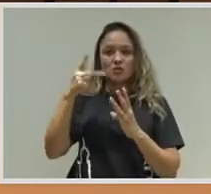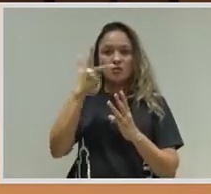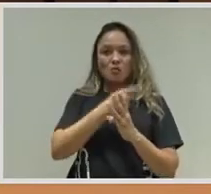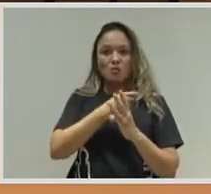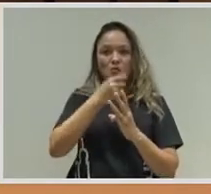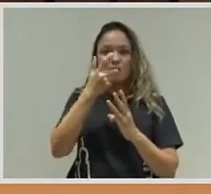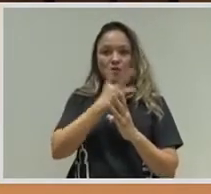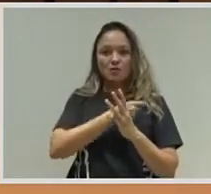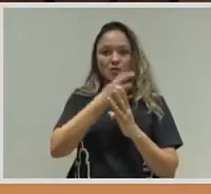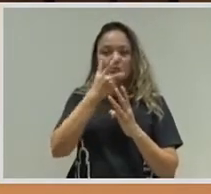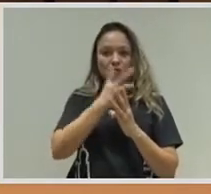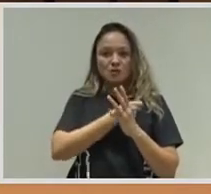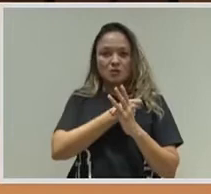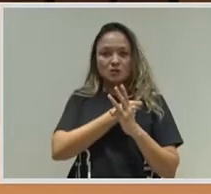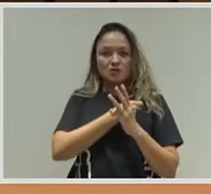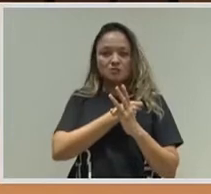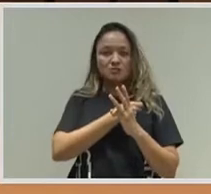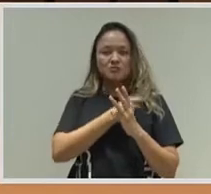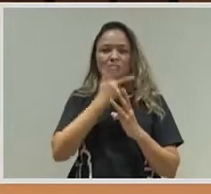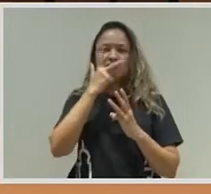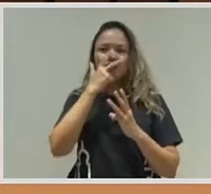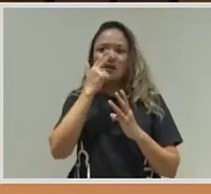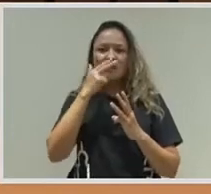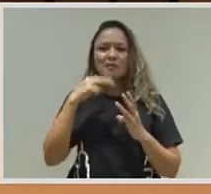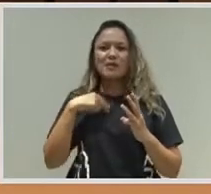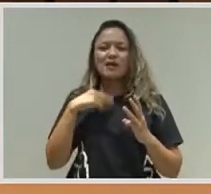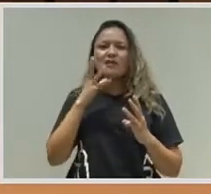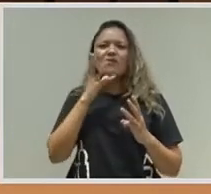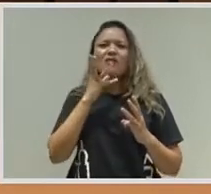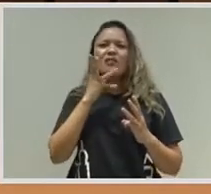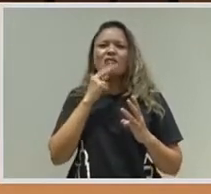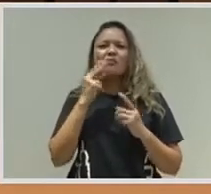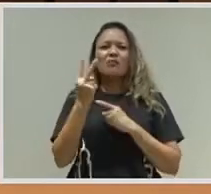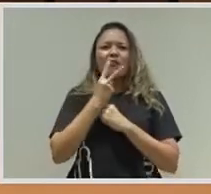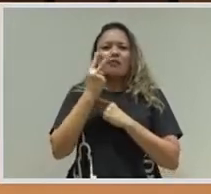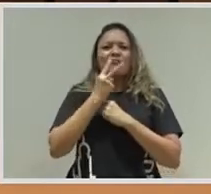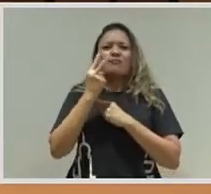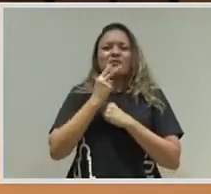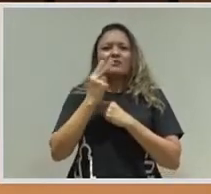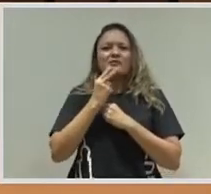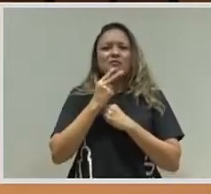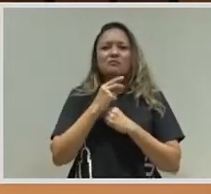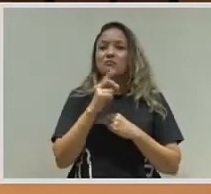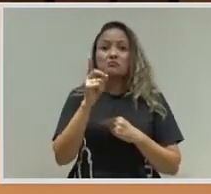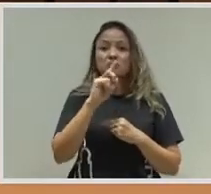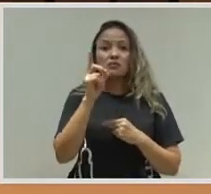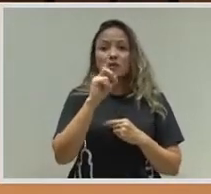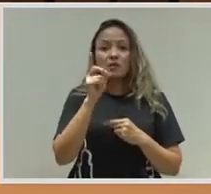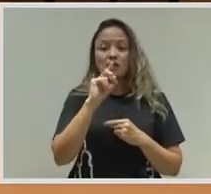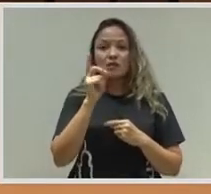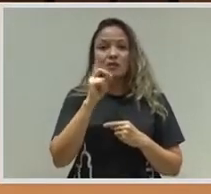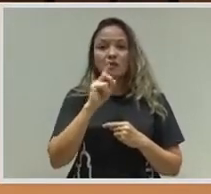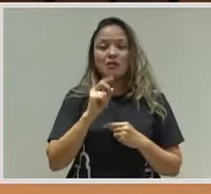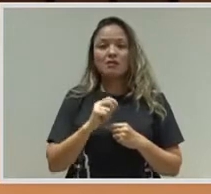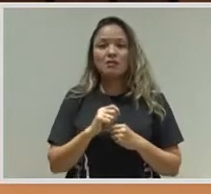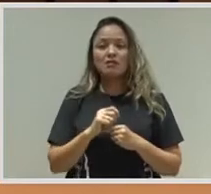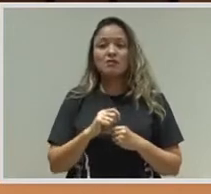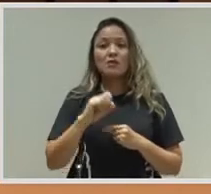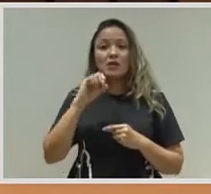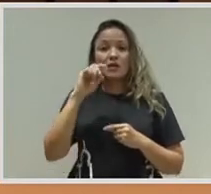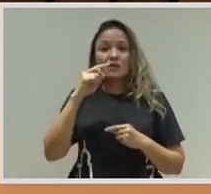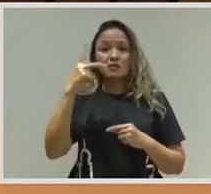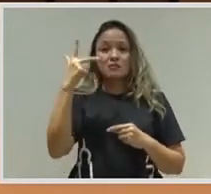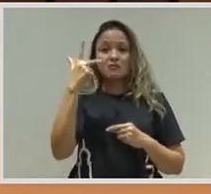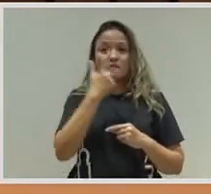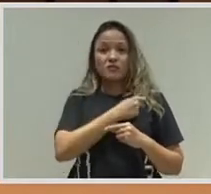eu vou levar muito mais tempo para estar protegido. Os estudos já mostram que a vacina protege com uma dose.